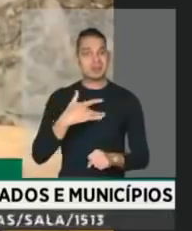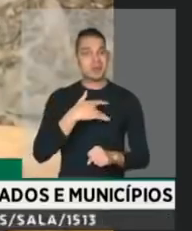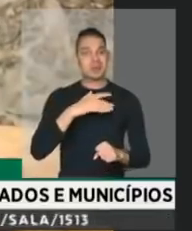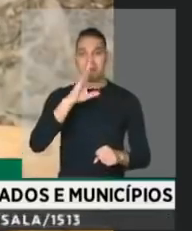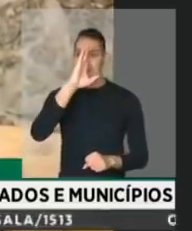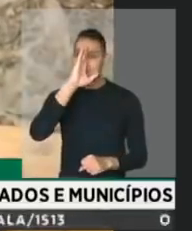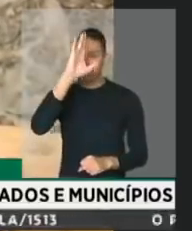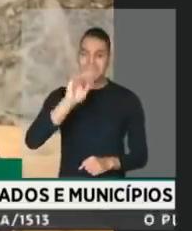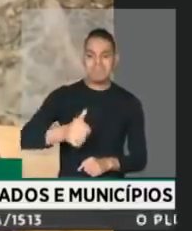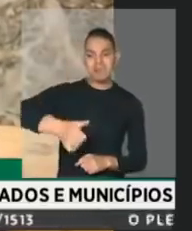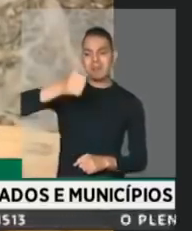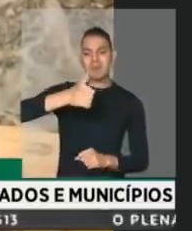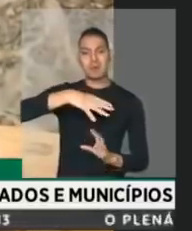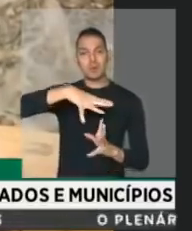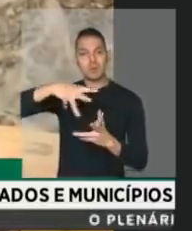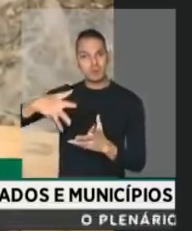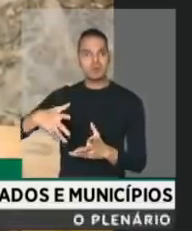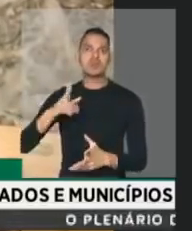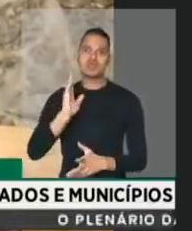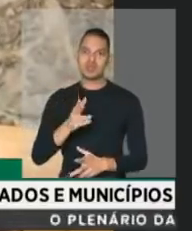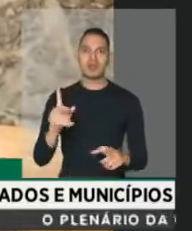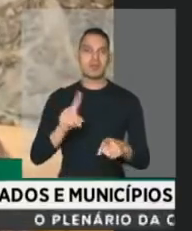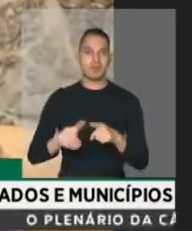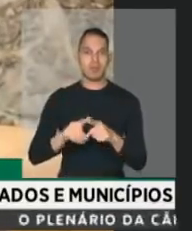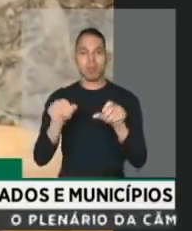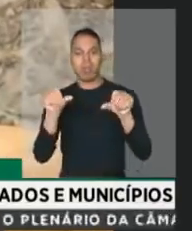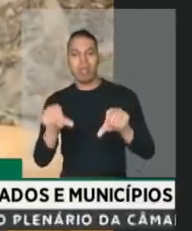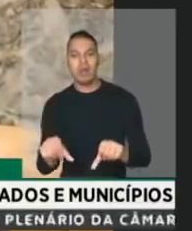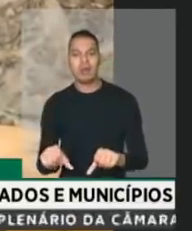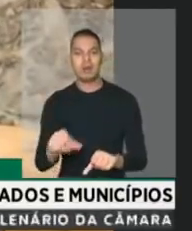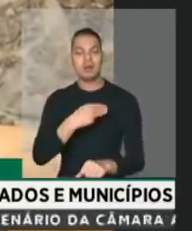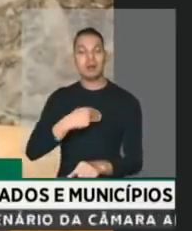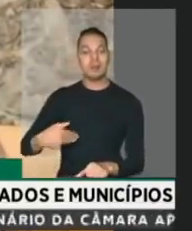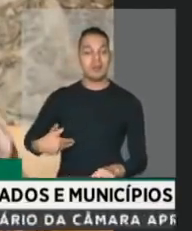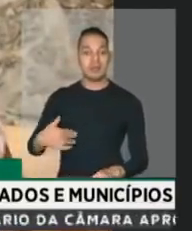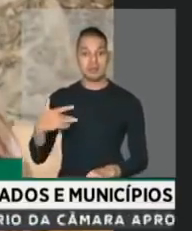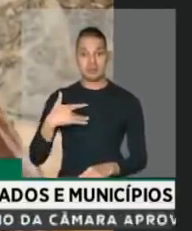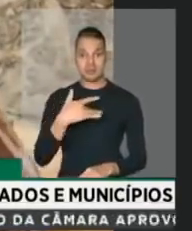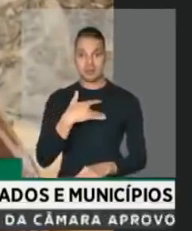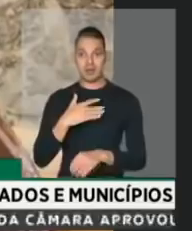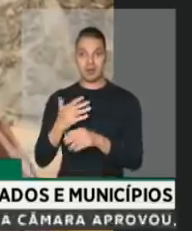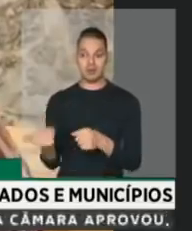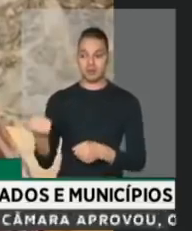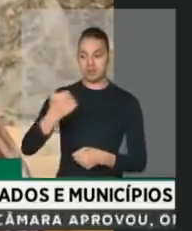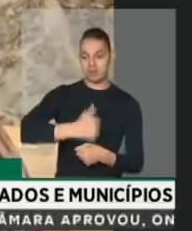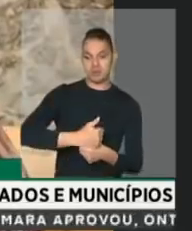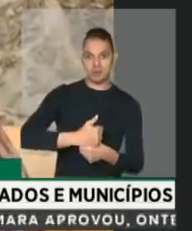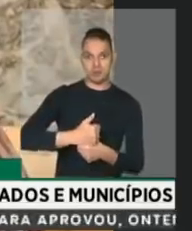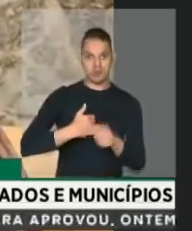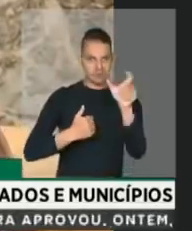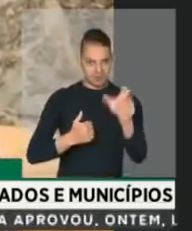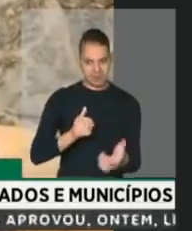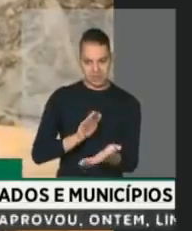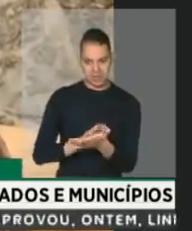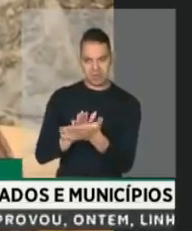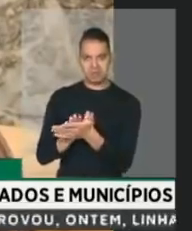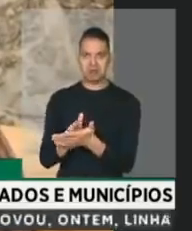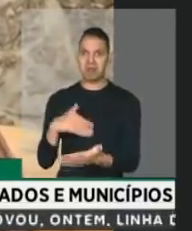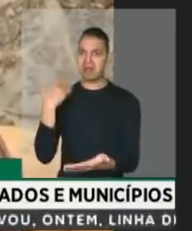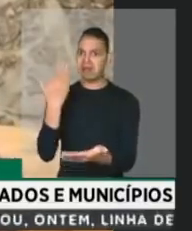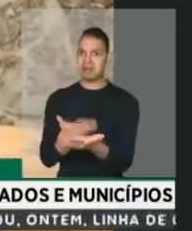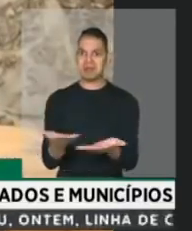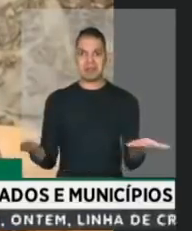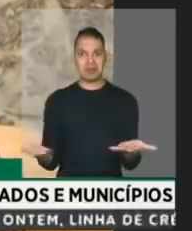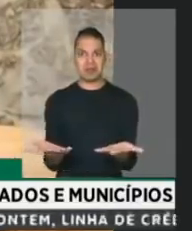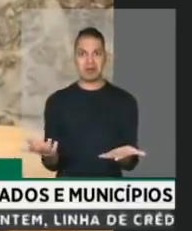mundo. Já há colapso. O ministro da Saúde que entrou, que vossa excelência acabou de elogiar, até agora eu não